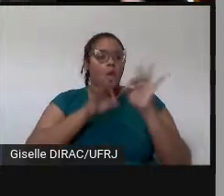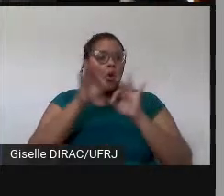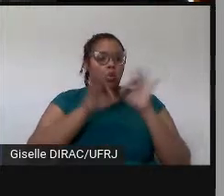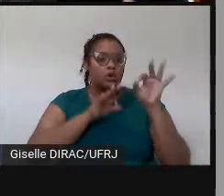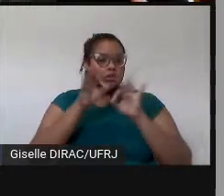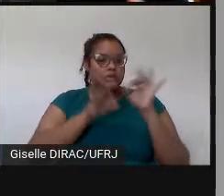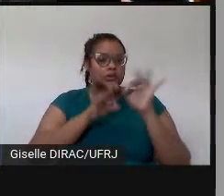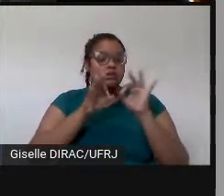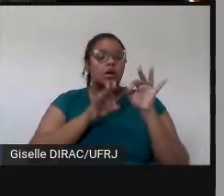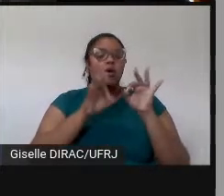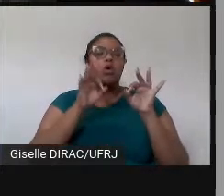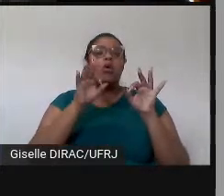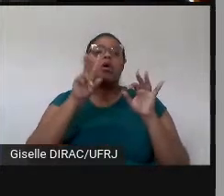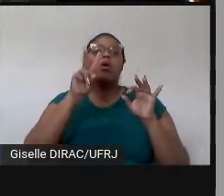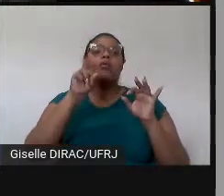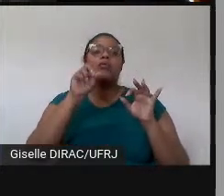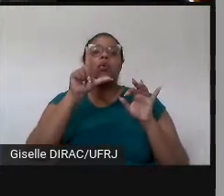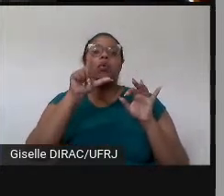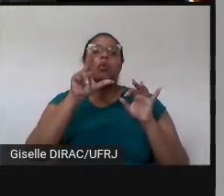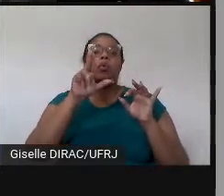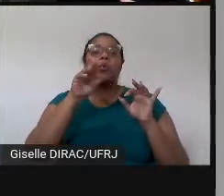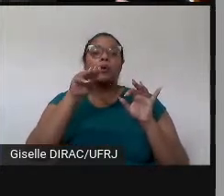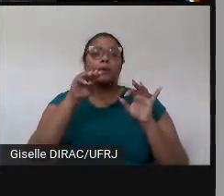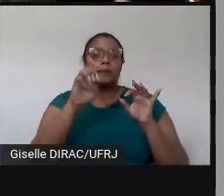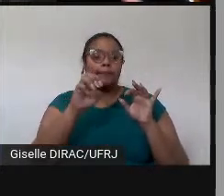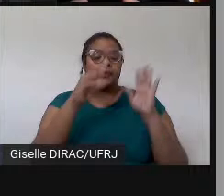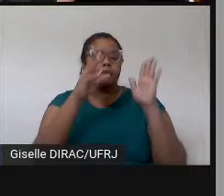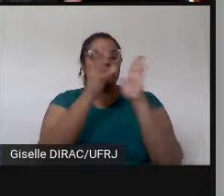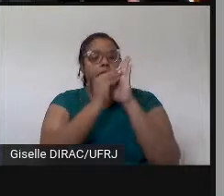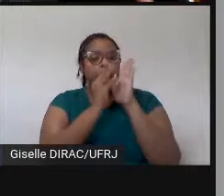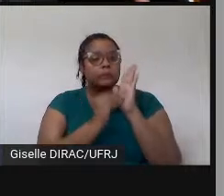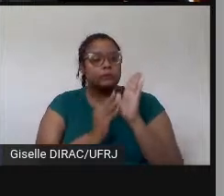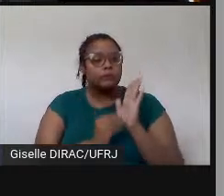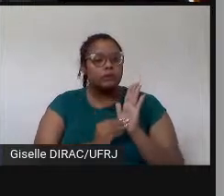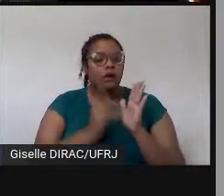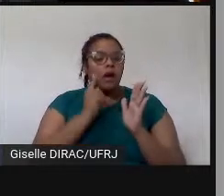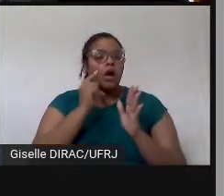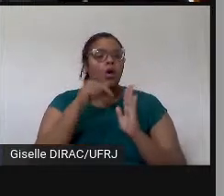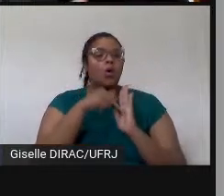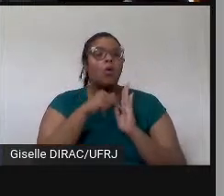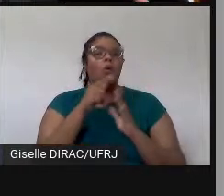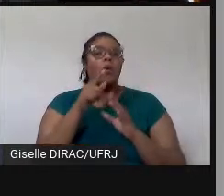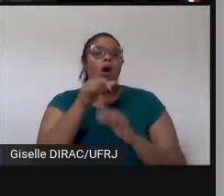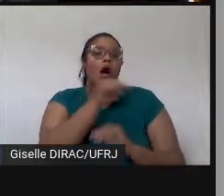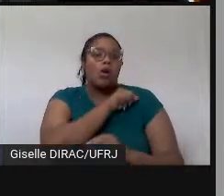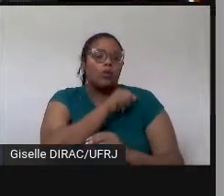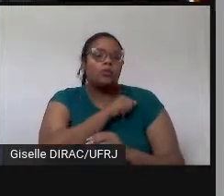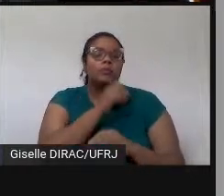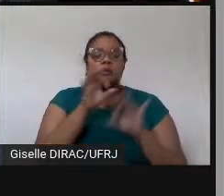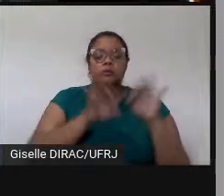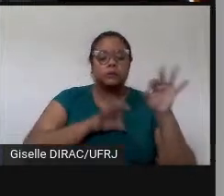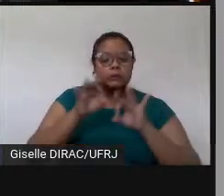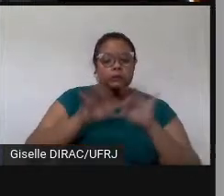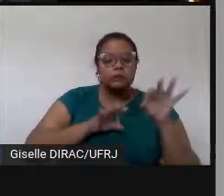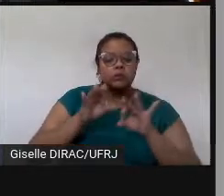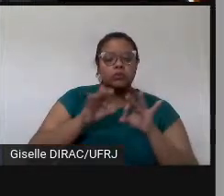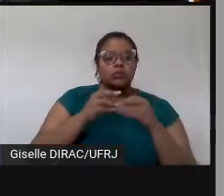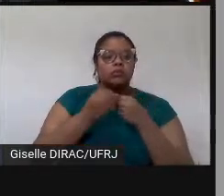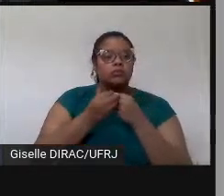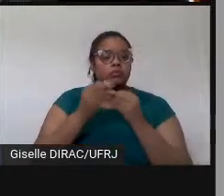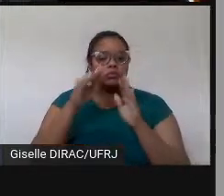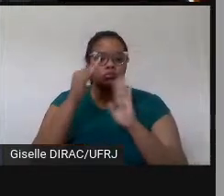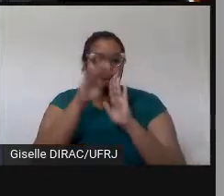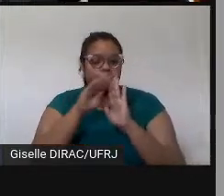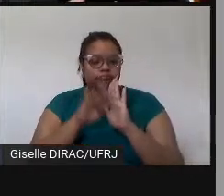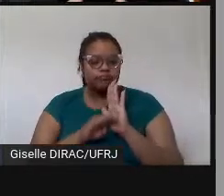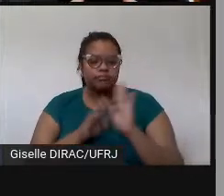aí alguns alunos se revezam, né, nessa função de organizar volumes, e aí eles têm toda a